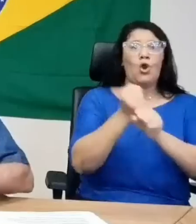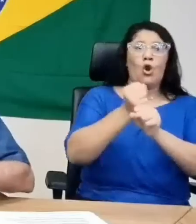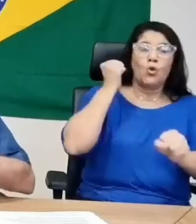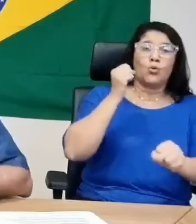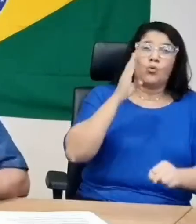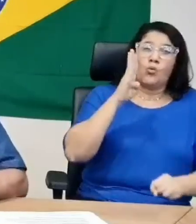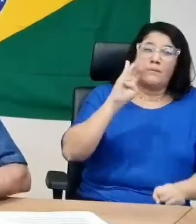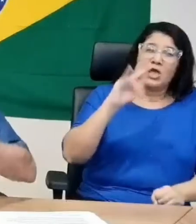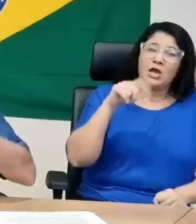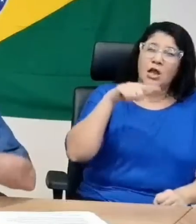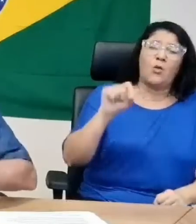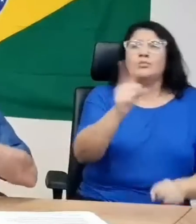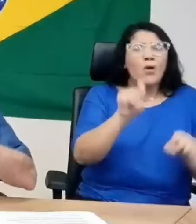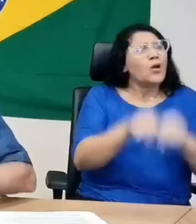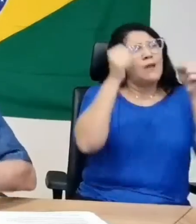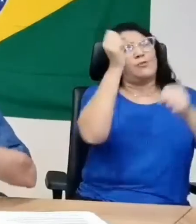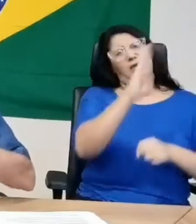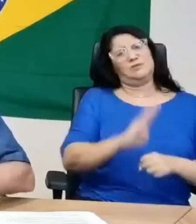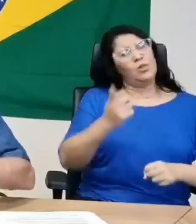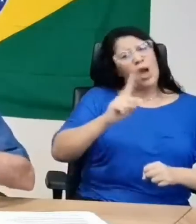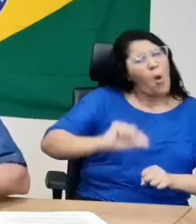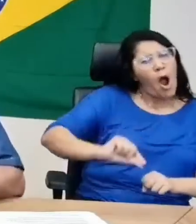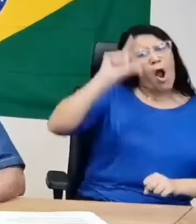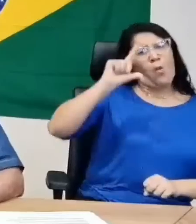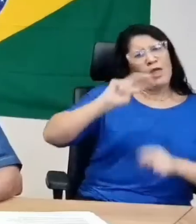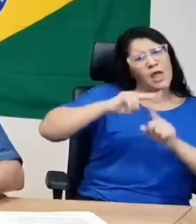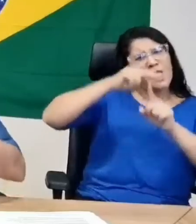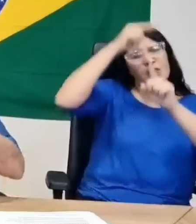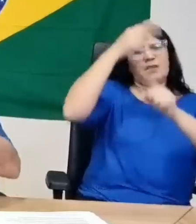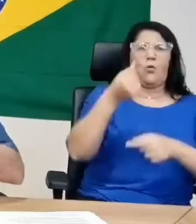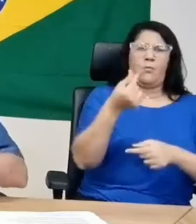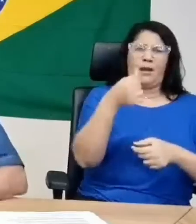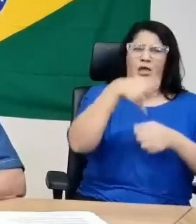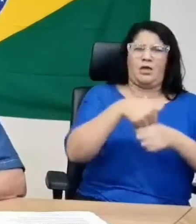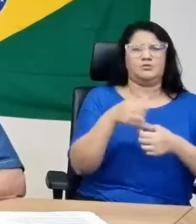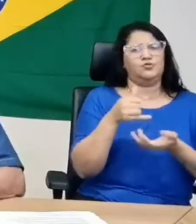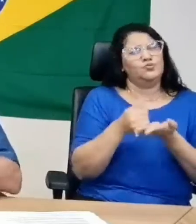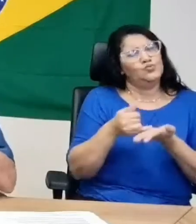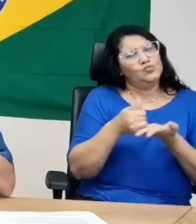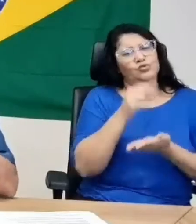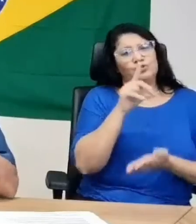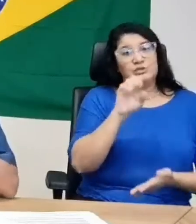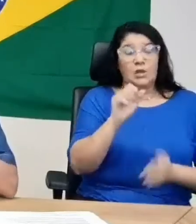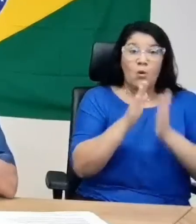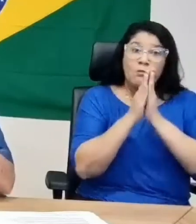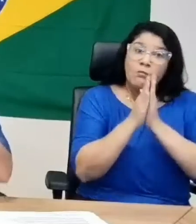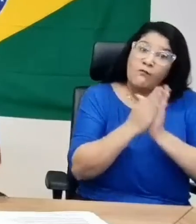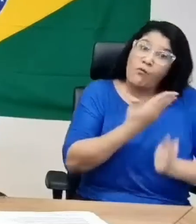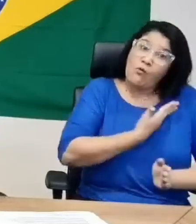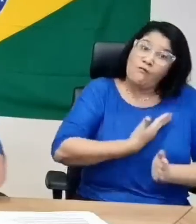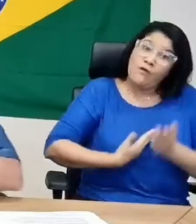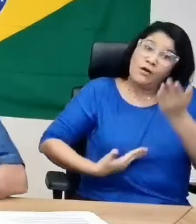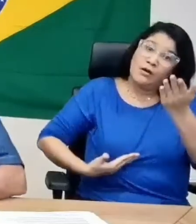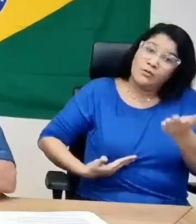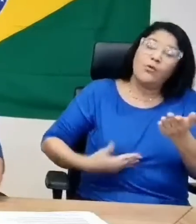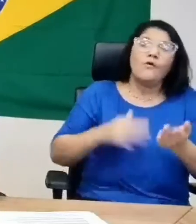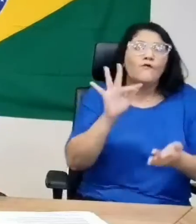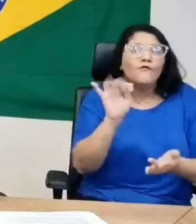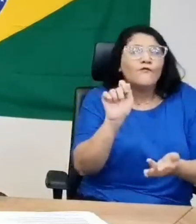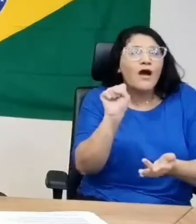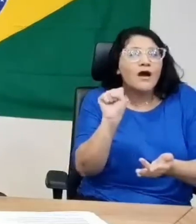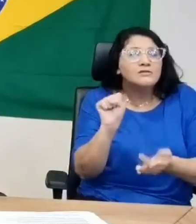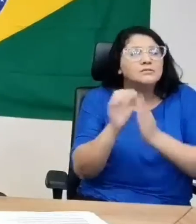não quebrem o Brasil. Não aumente o preço do diesel. Senhores governadores, respeitosamente, como faz,